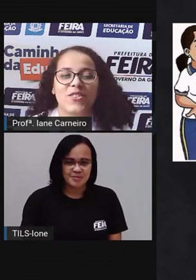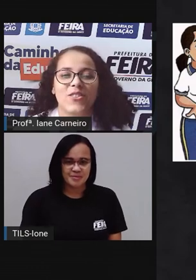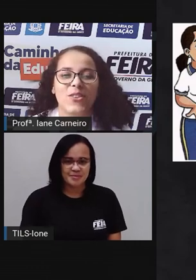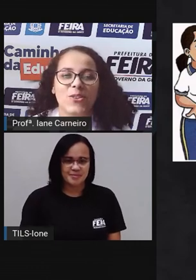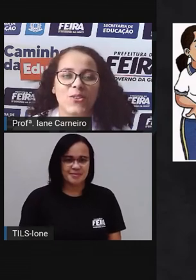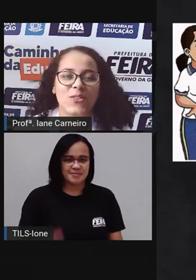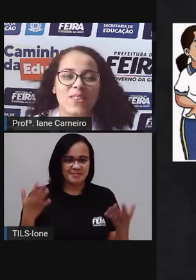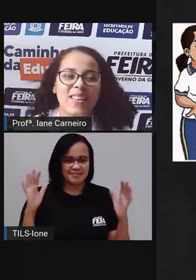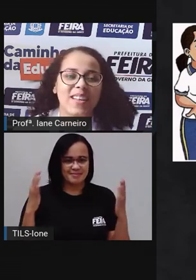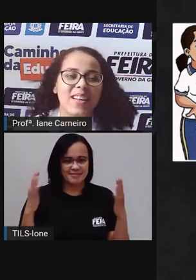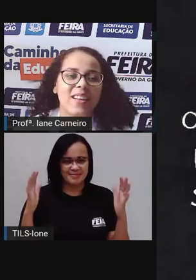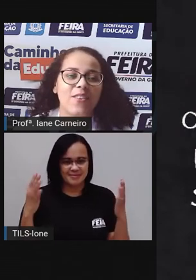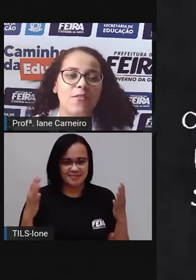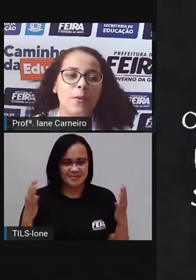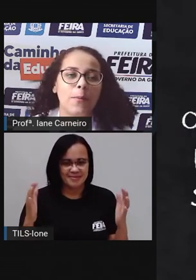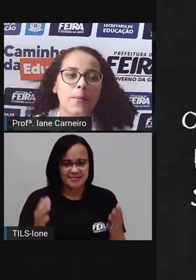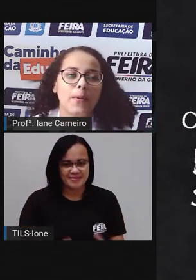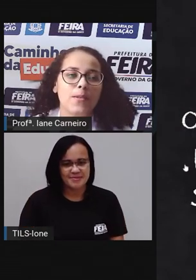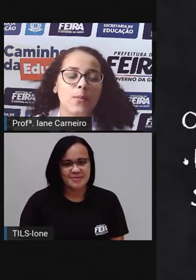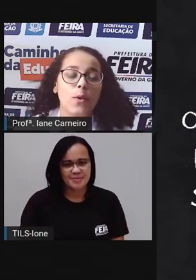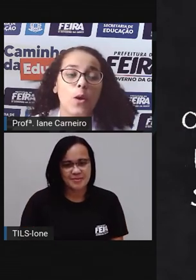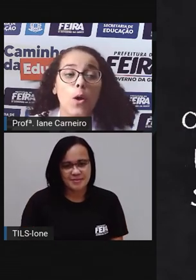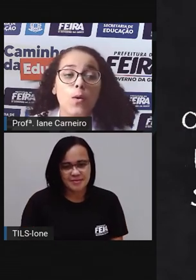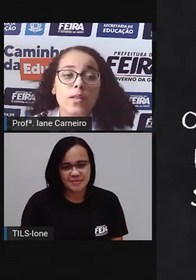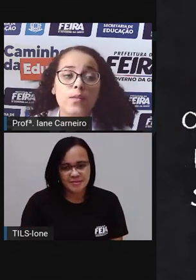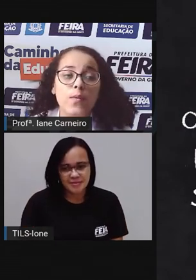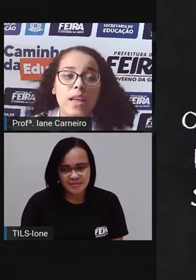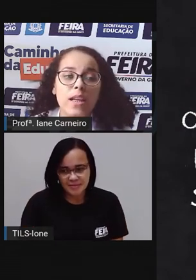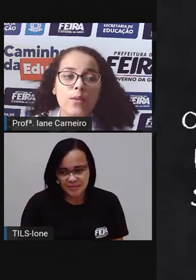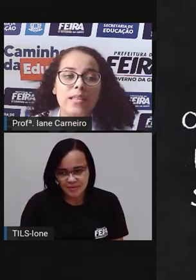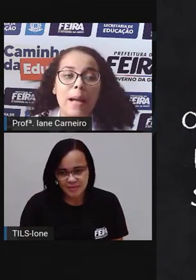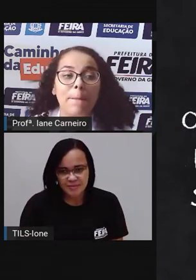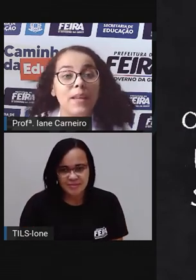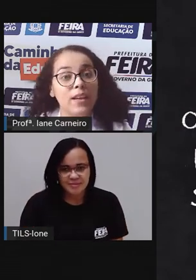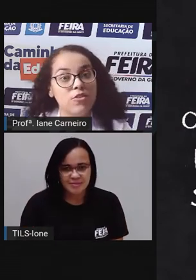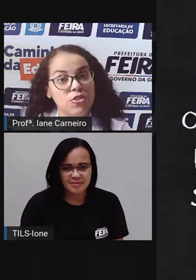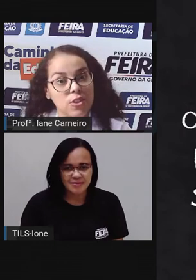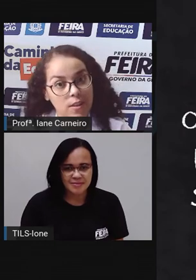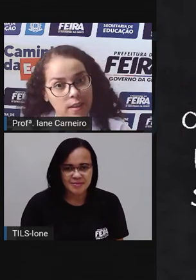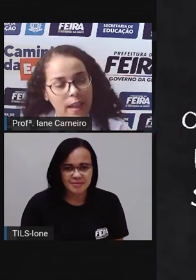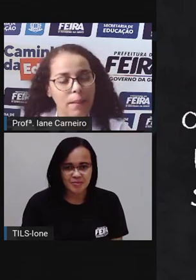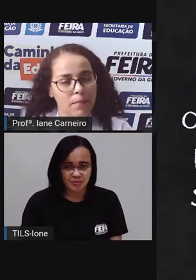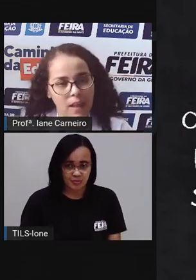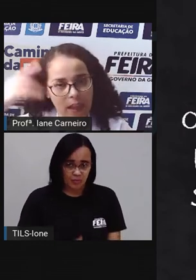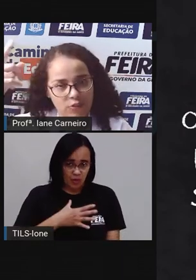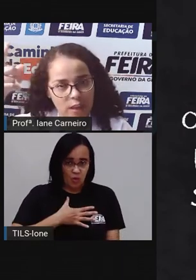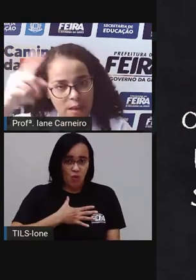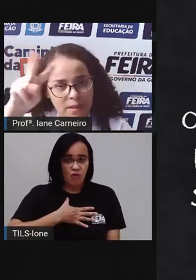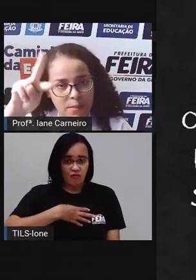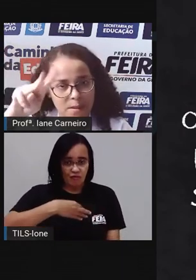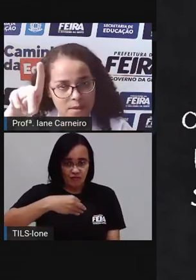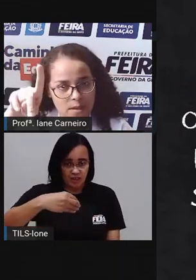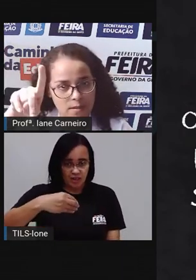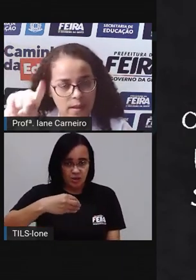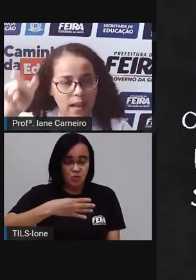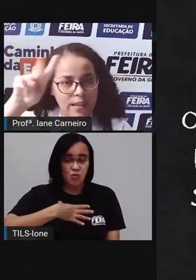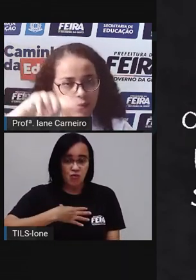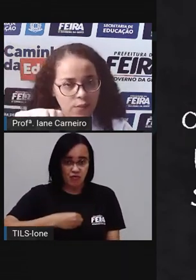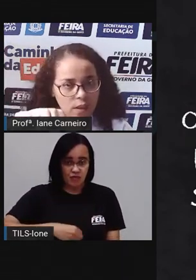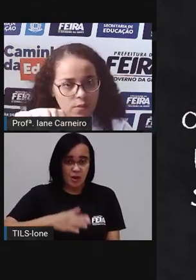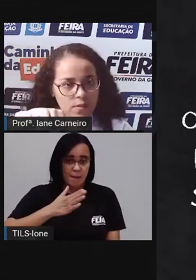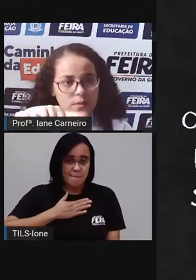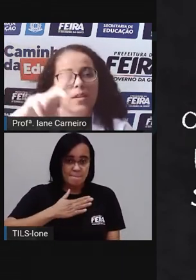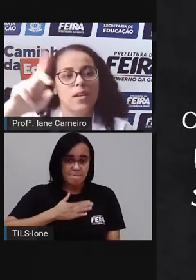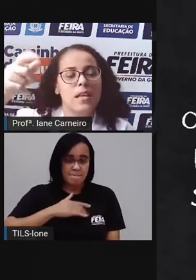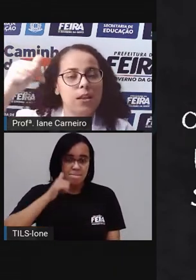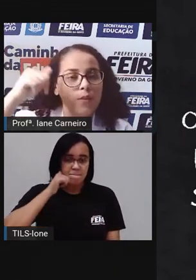Show. Vamos para o próximo. Os filhos da minha tia, né? A irmã da minha mãe, ela teve